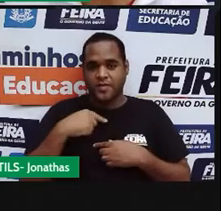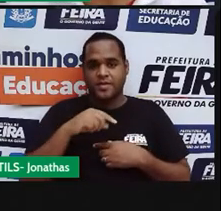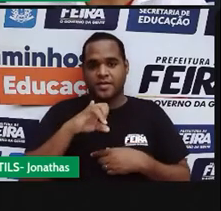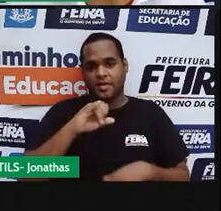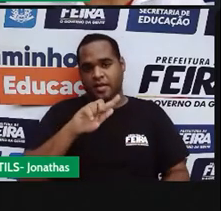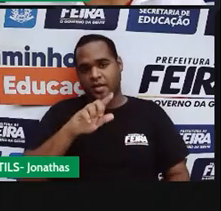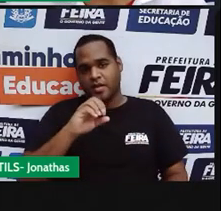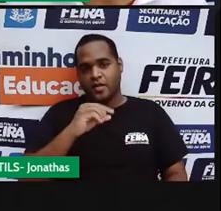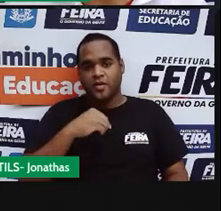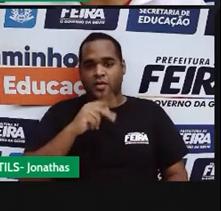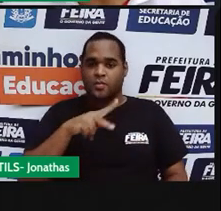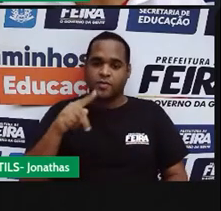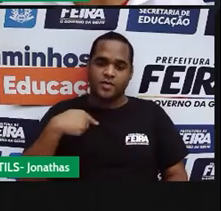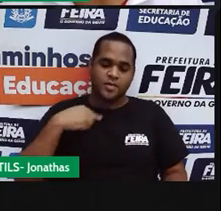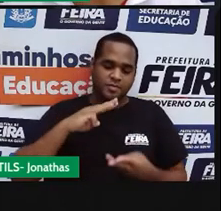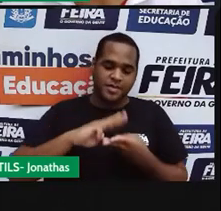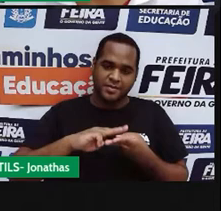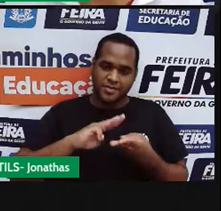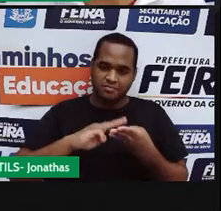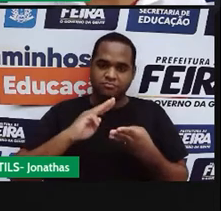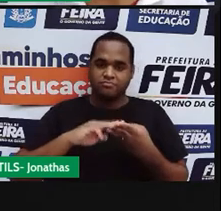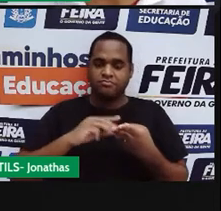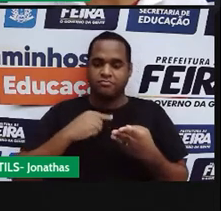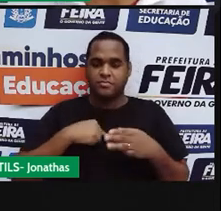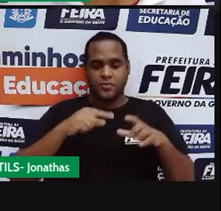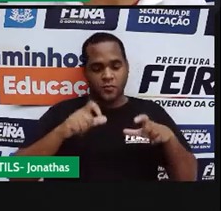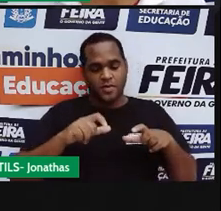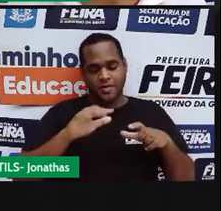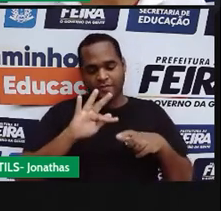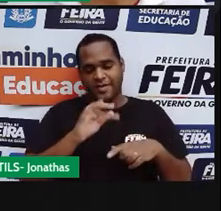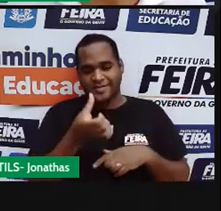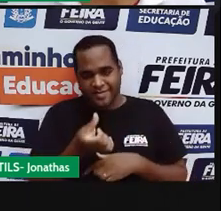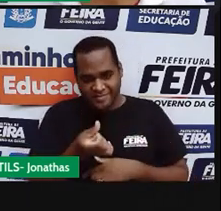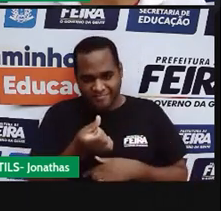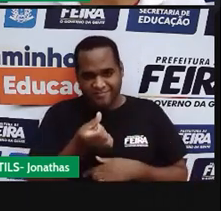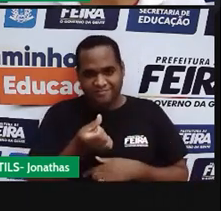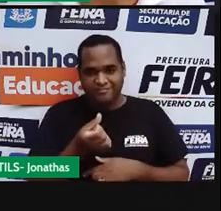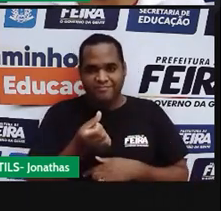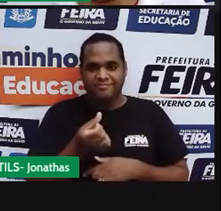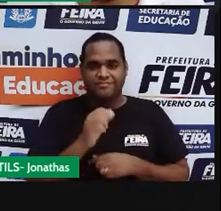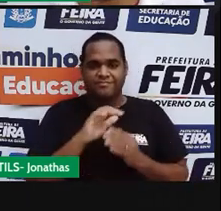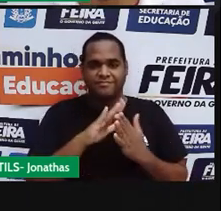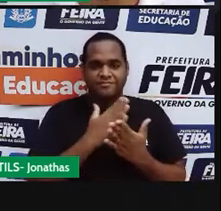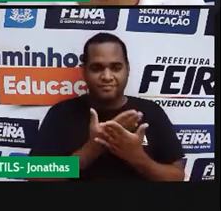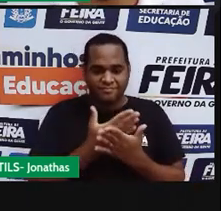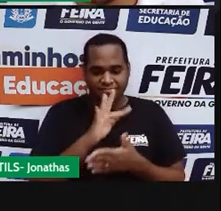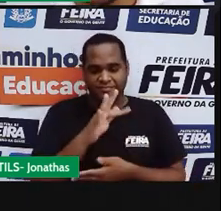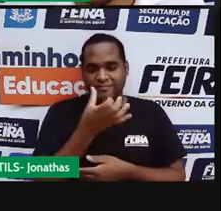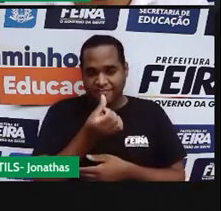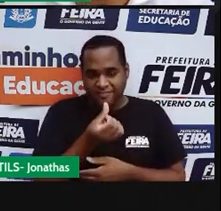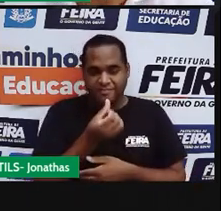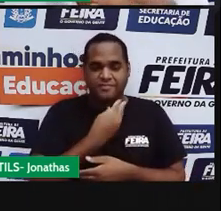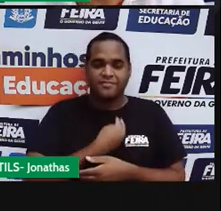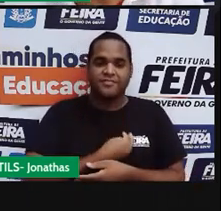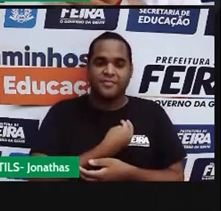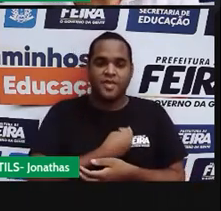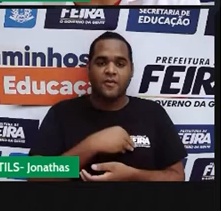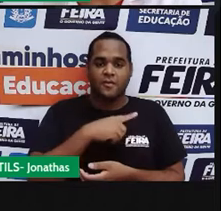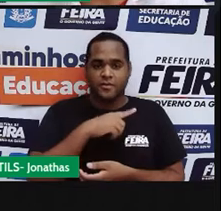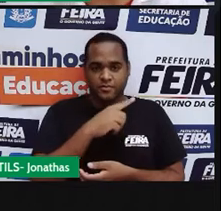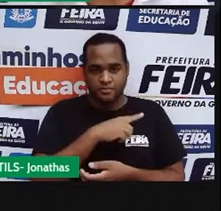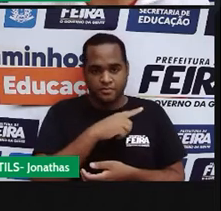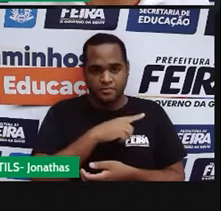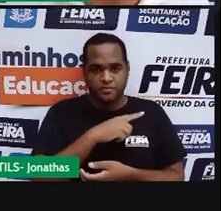Ramos, sou professor de matemática, eu venho lá na Escola Municipal Faustino de Alunima e